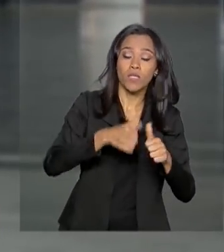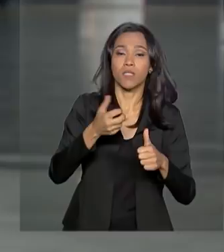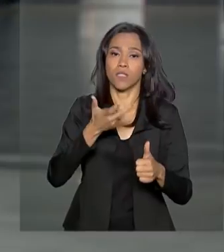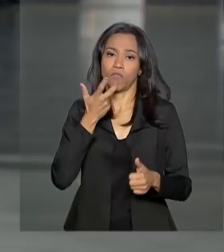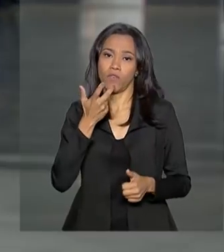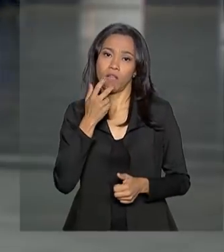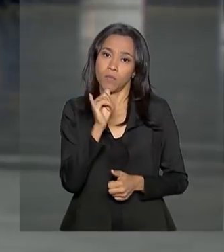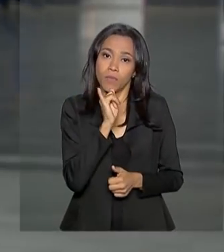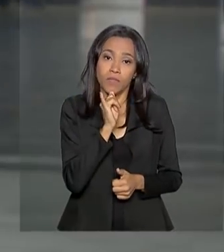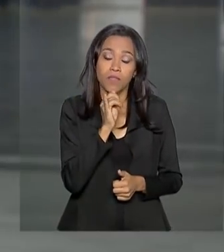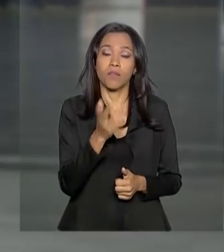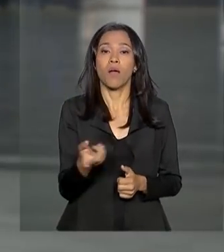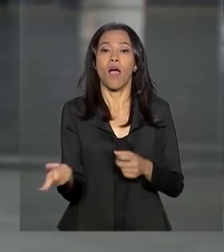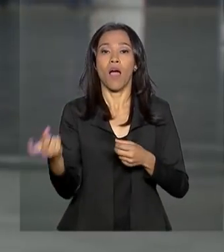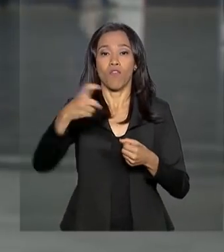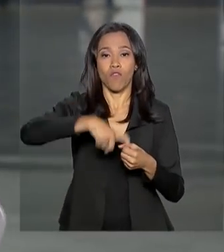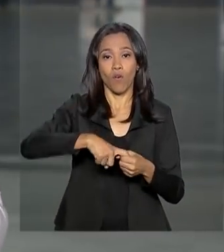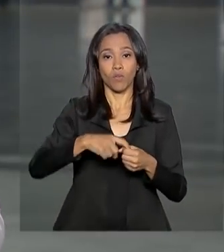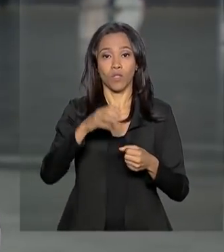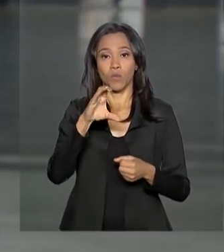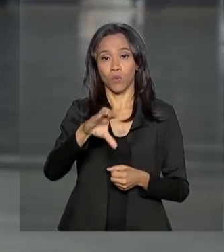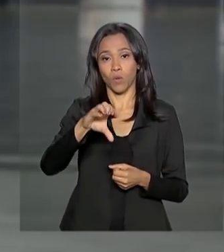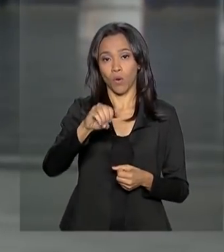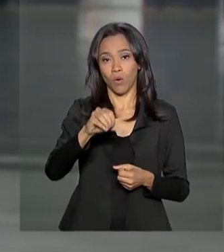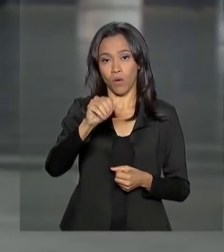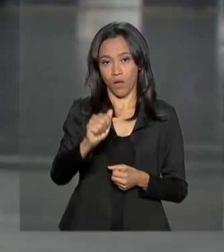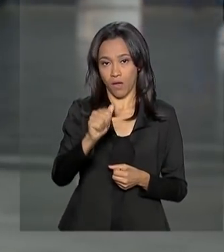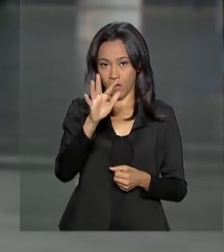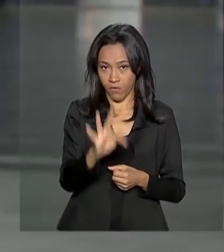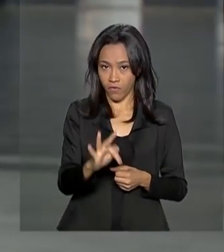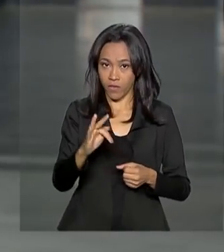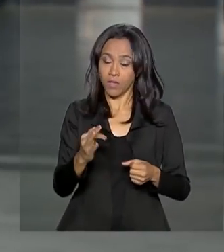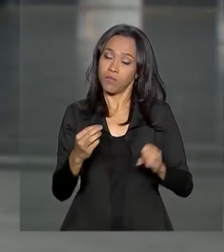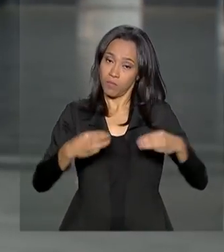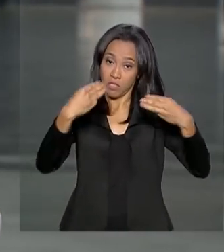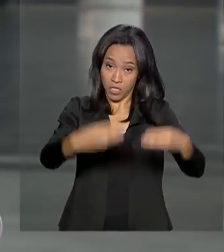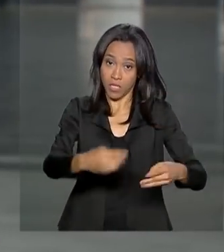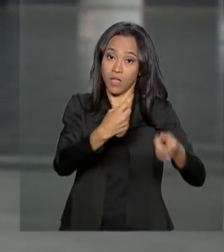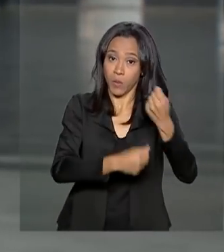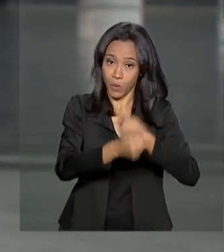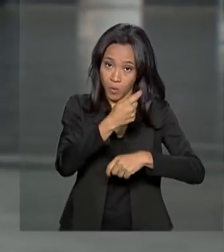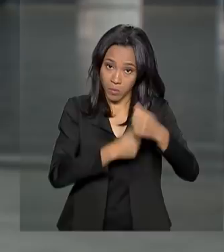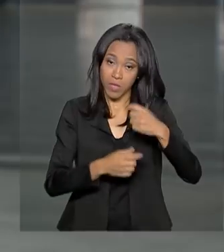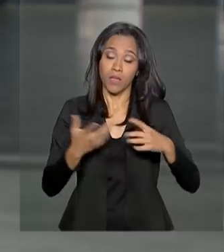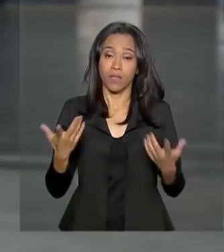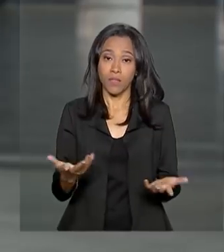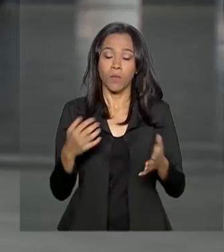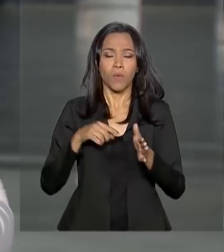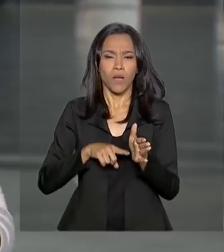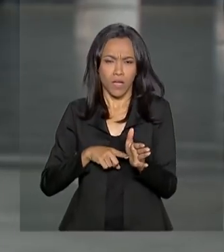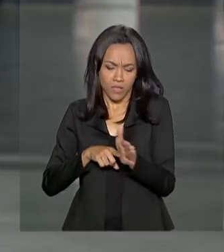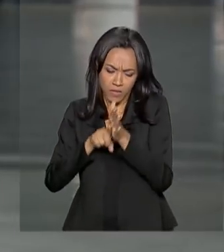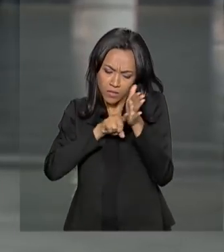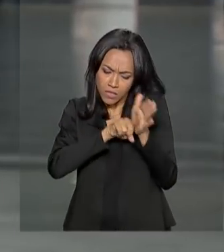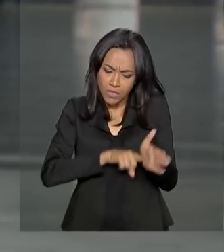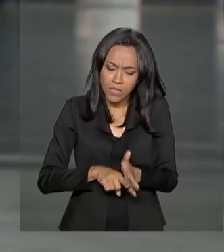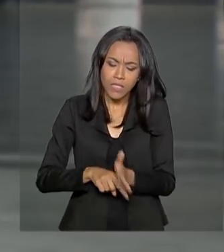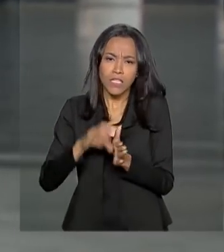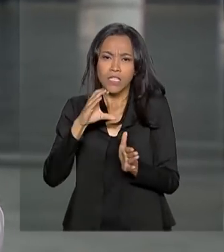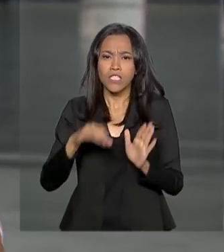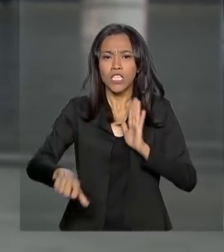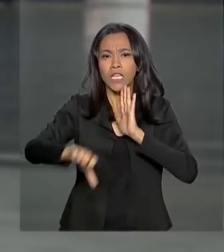ali, por exemplo, a volta do COAF para o Ministério da Economia. Então, com isso, as investigações de crimes